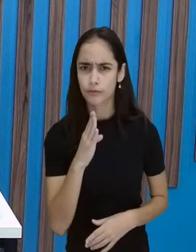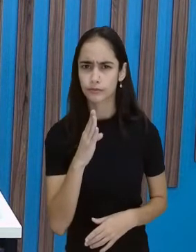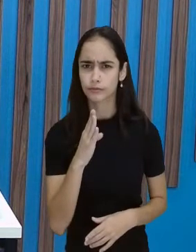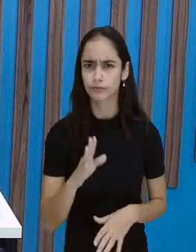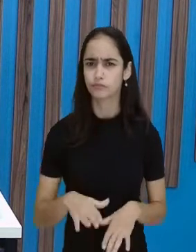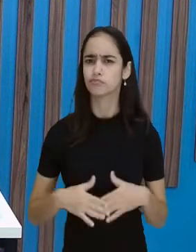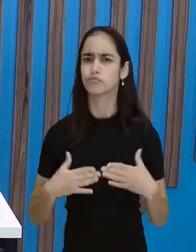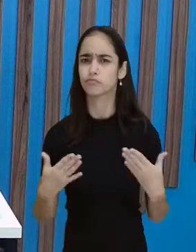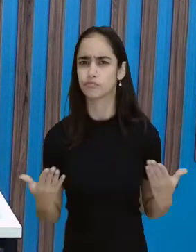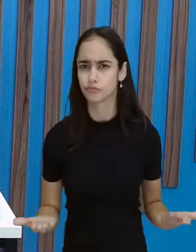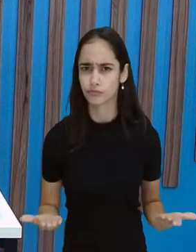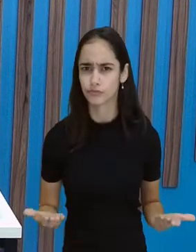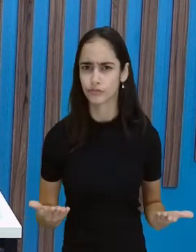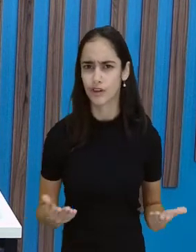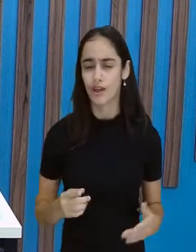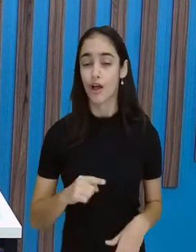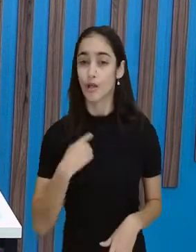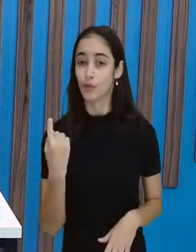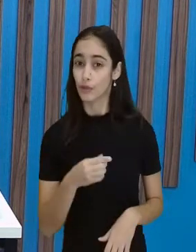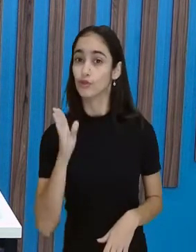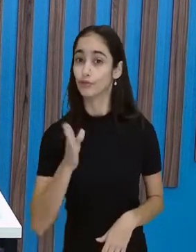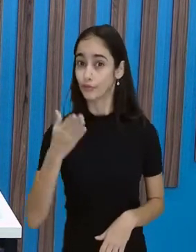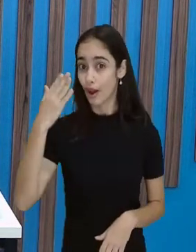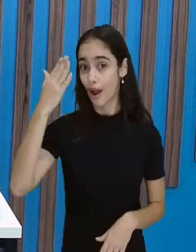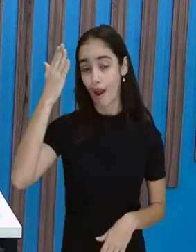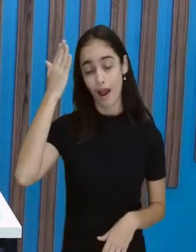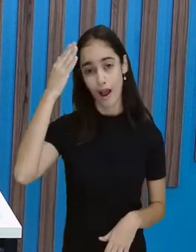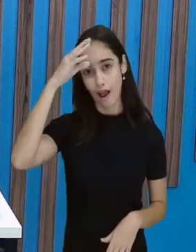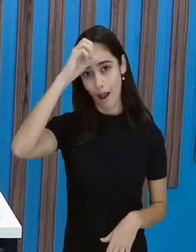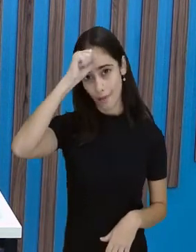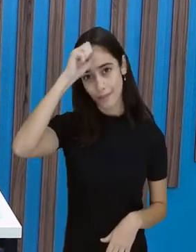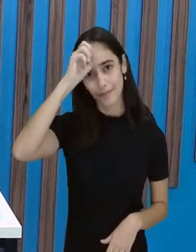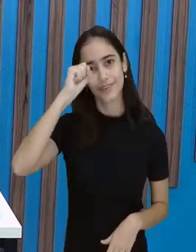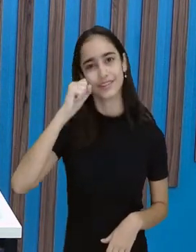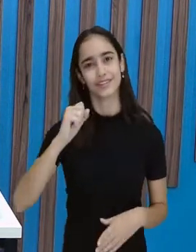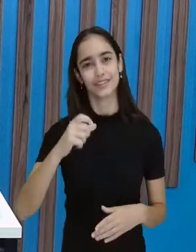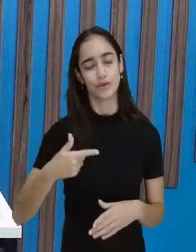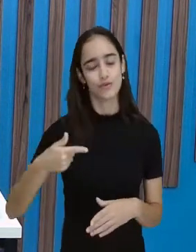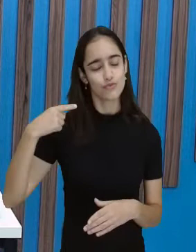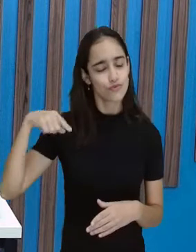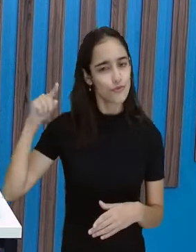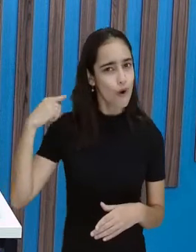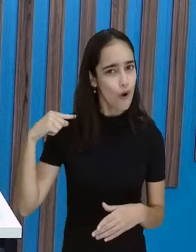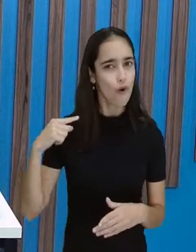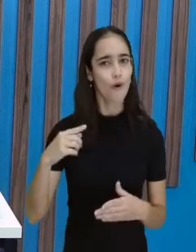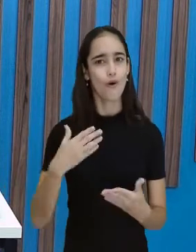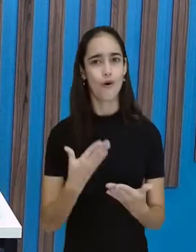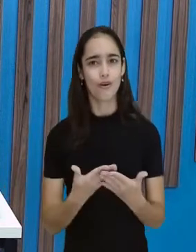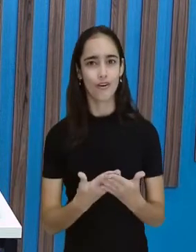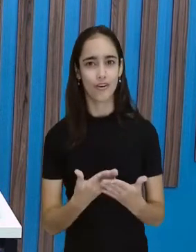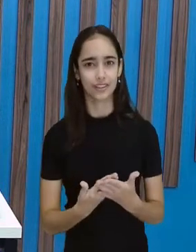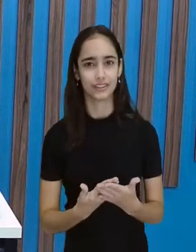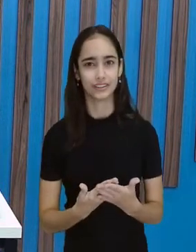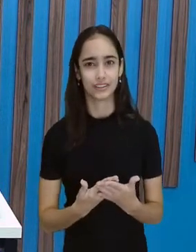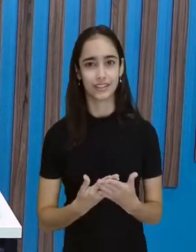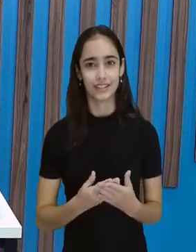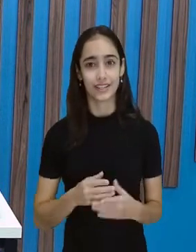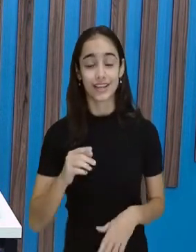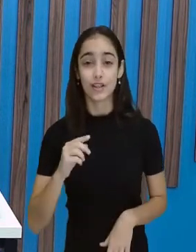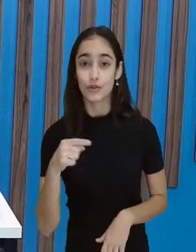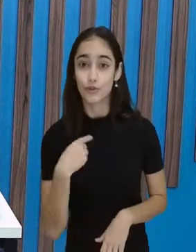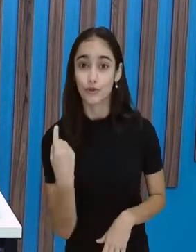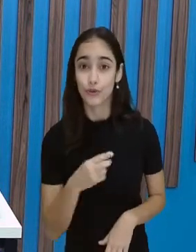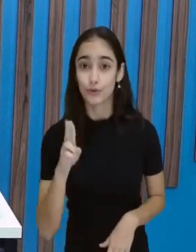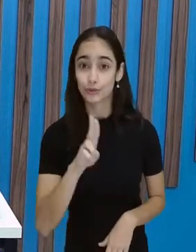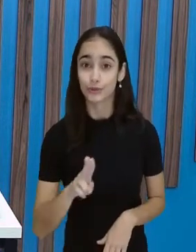monetário, que a gente já aprendeu em outras aulas, é o real. A gente sabe que o R, né, significa real, e o S,